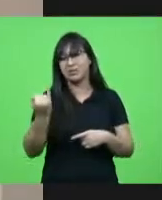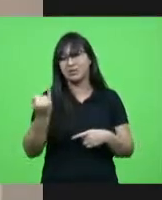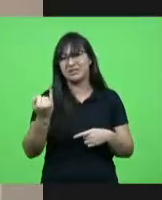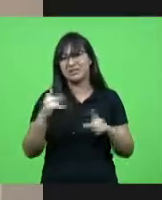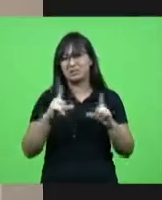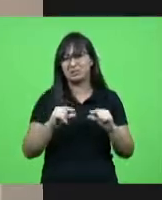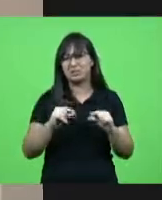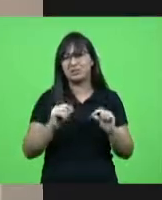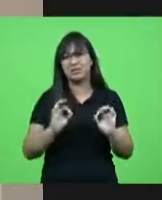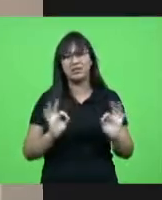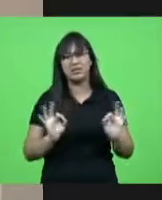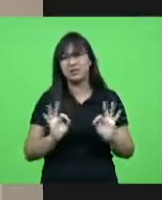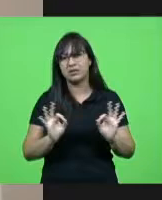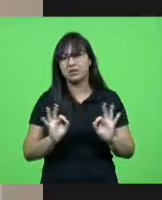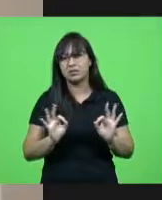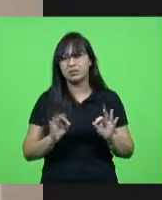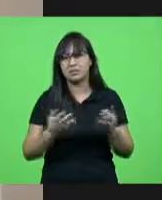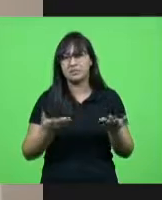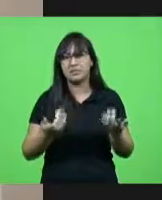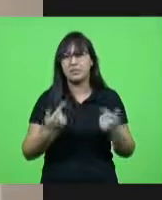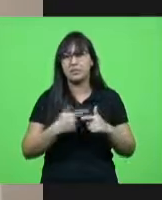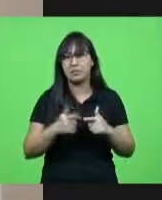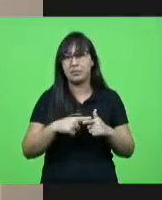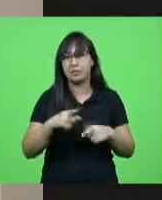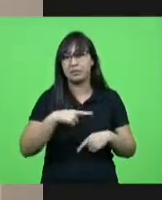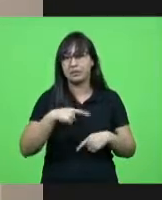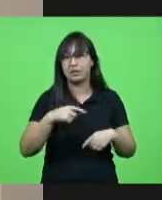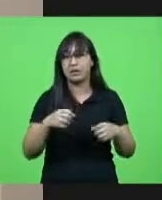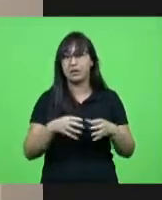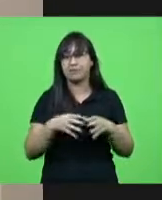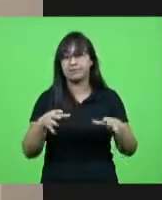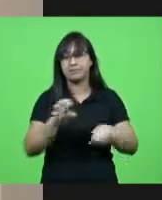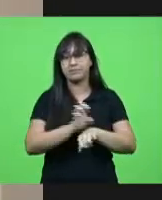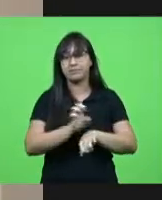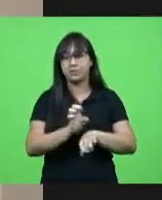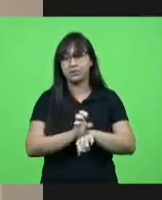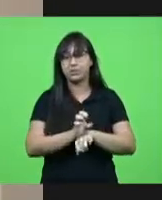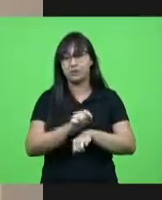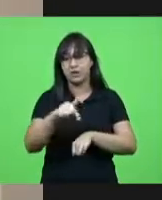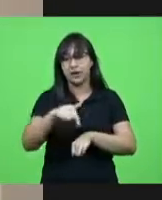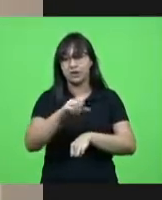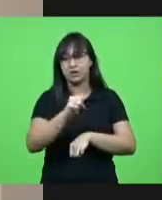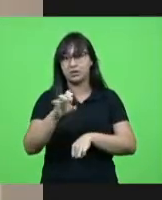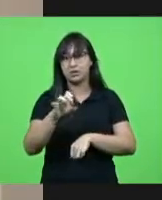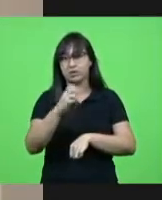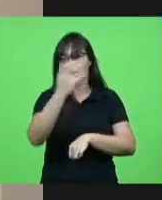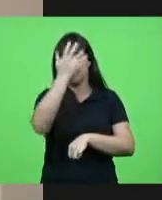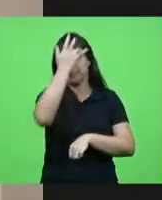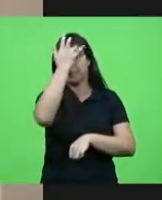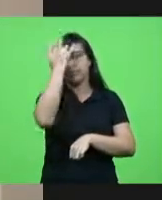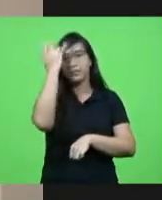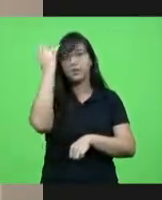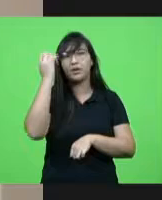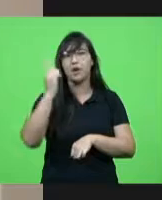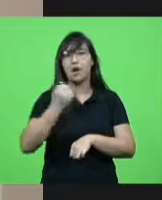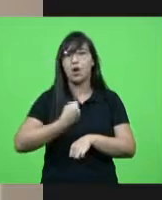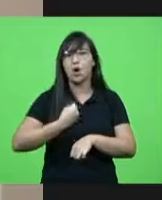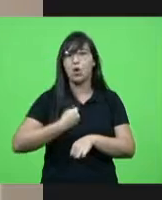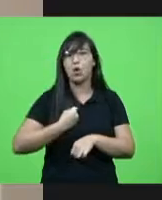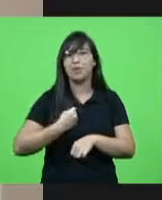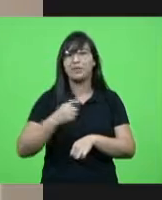problemas desse grande problema aí no nosso estado no país como um todo mas principalmente aqui no nosso estado e os números são realmente